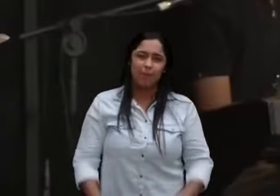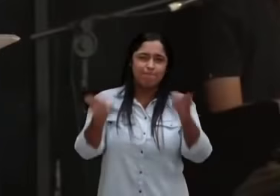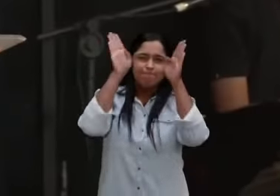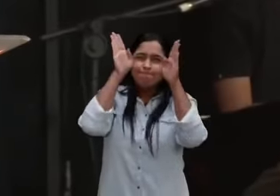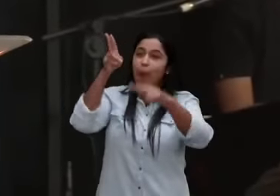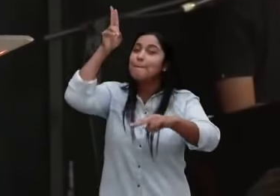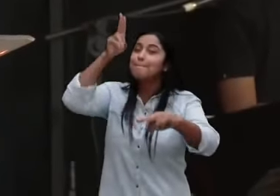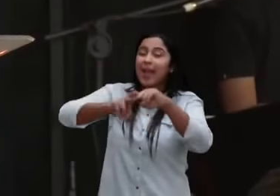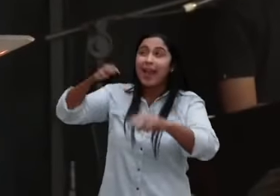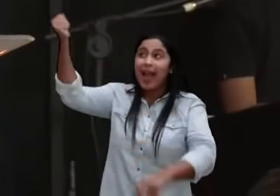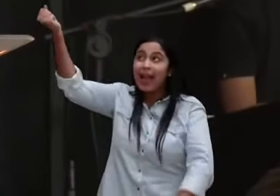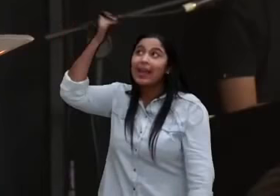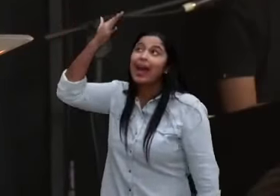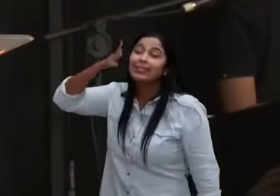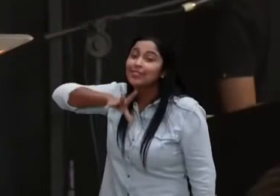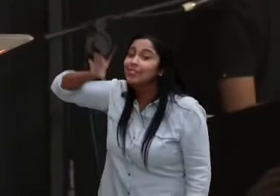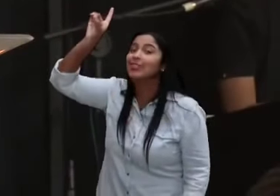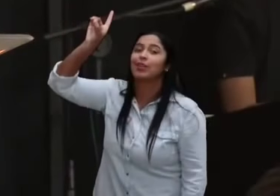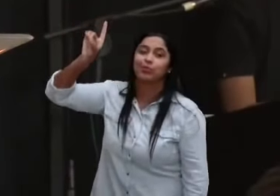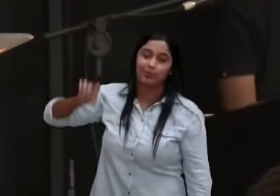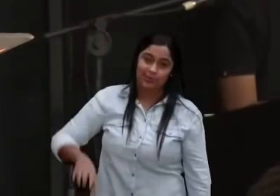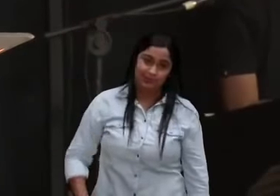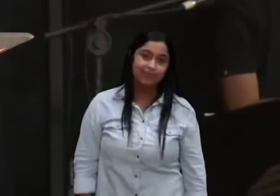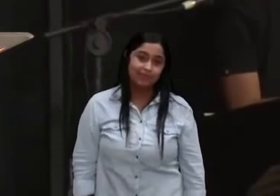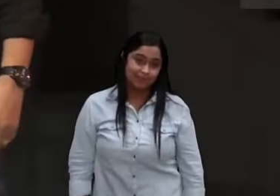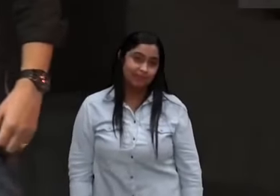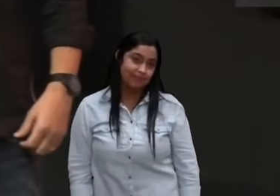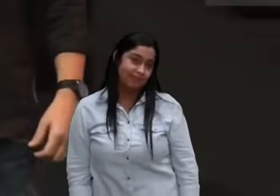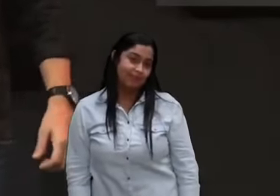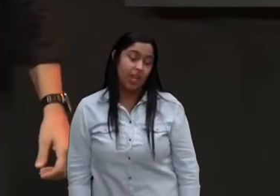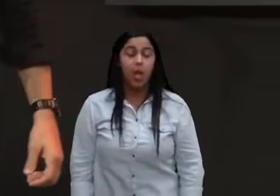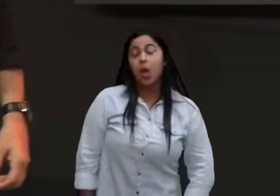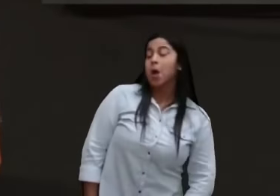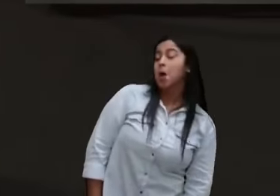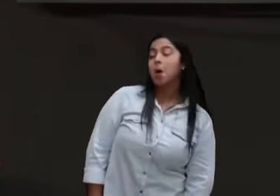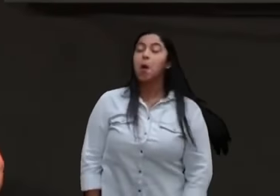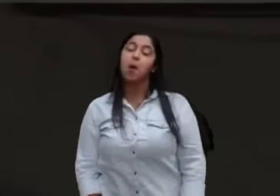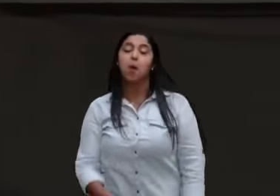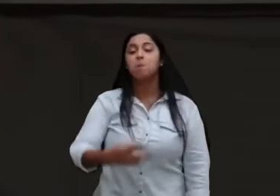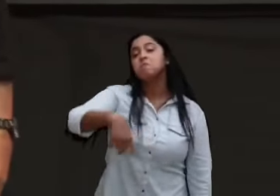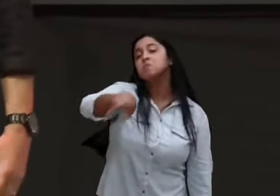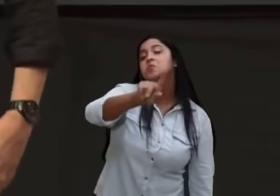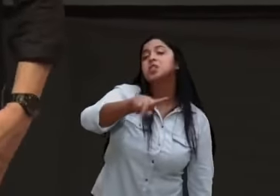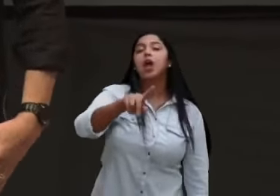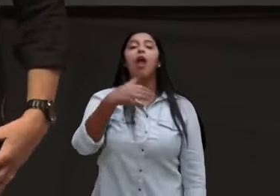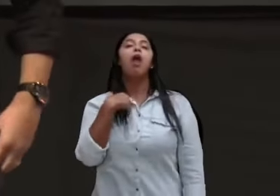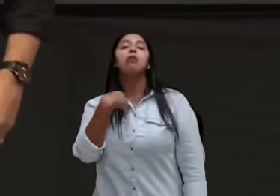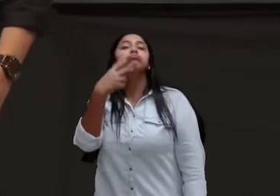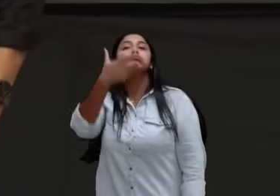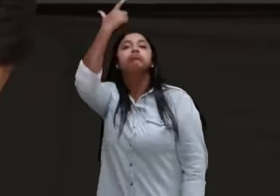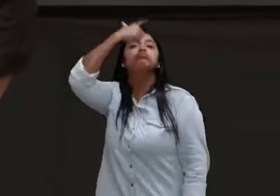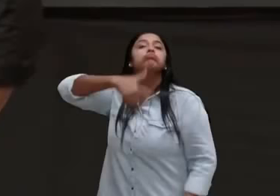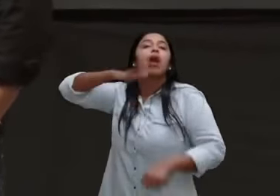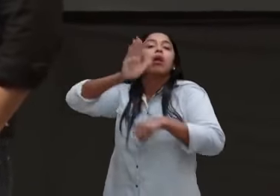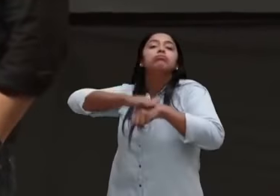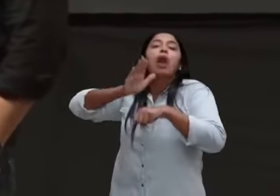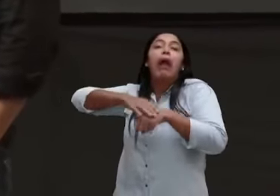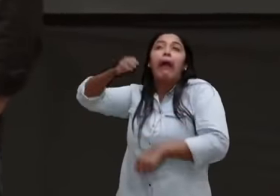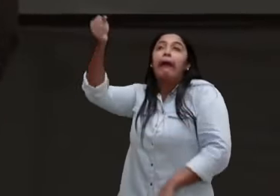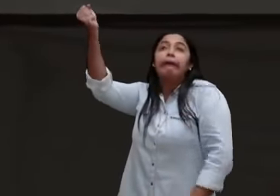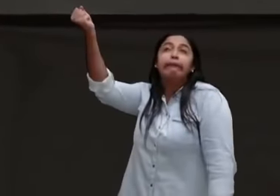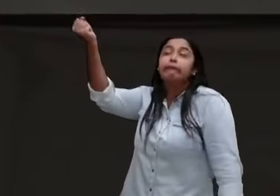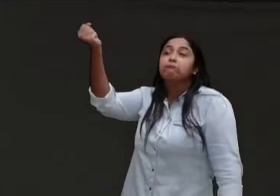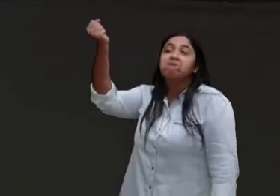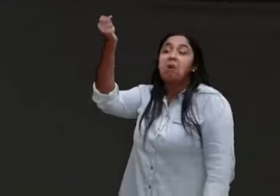se não for a misericórdia do céu, nós estamos perdidos, ah não, para quem sabe, para quem conhece, aham, vai, vai mesmo,